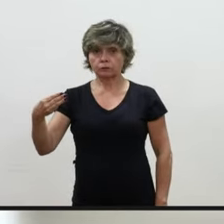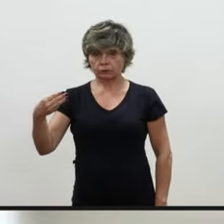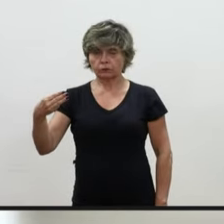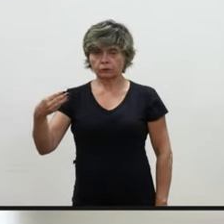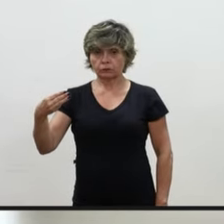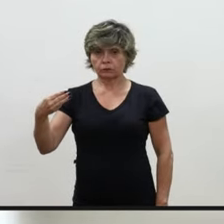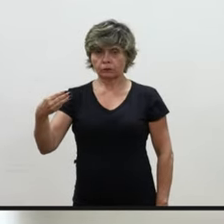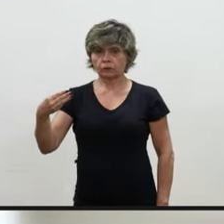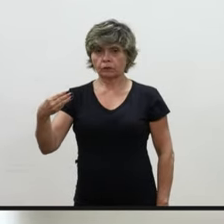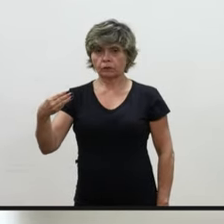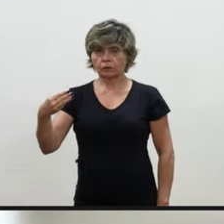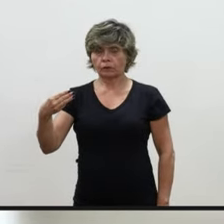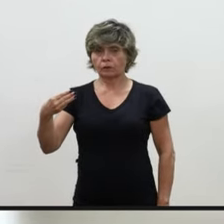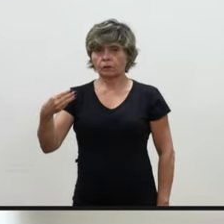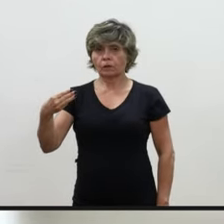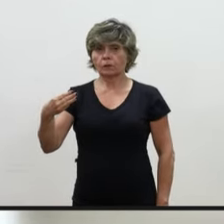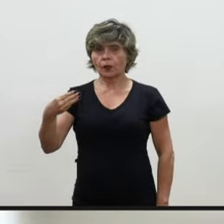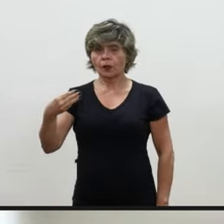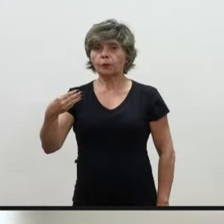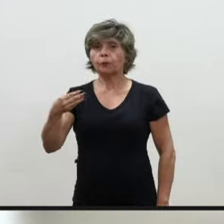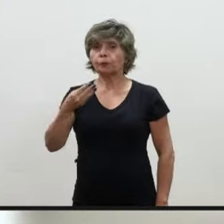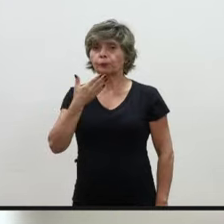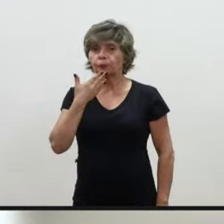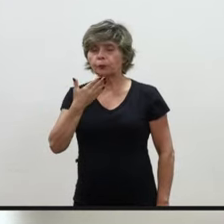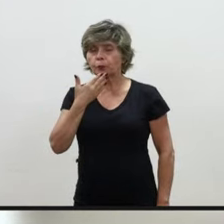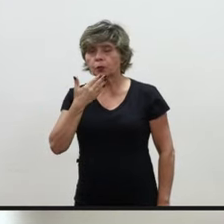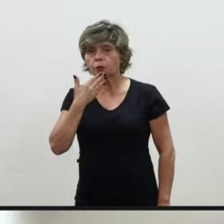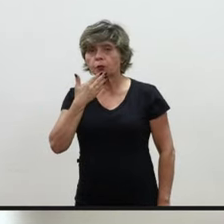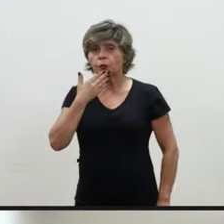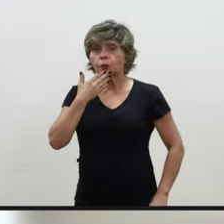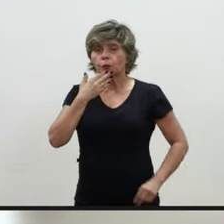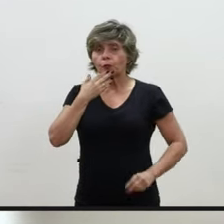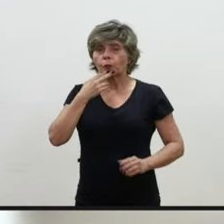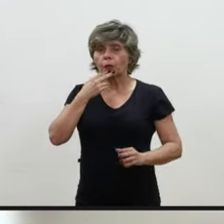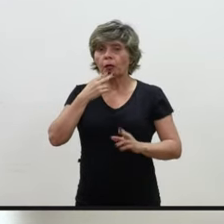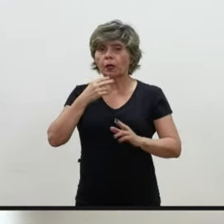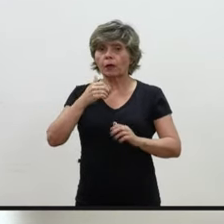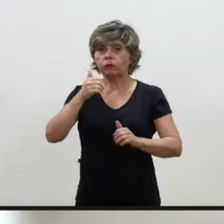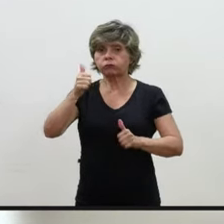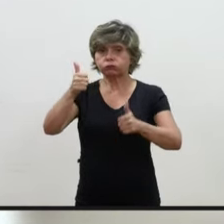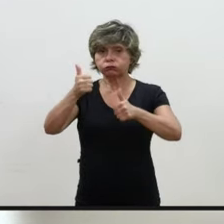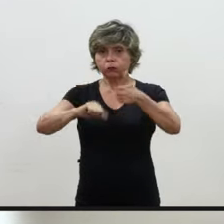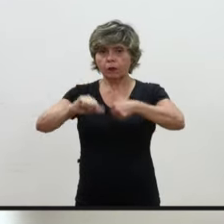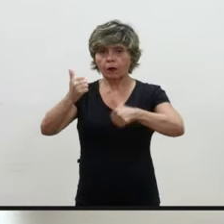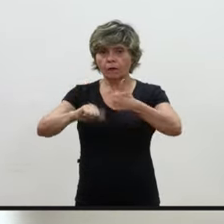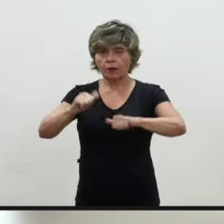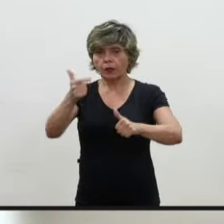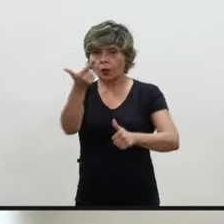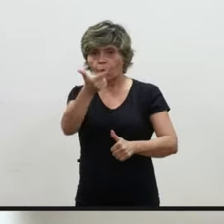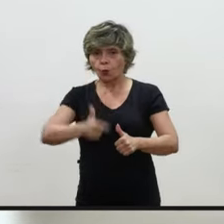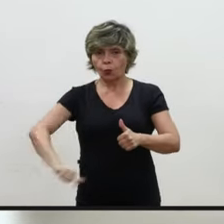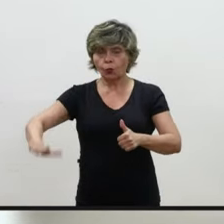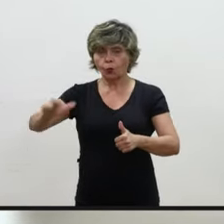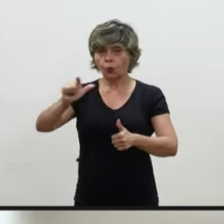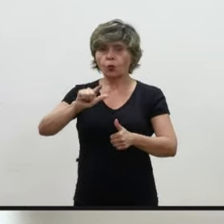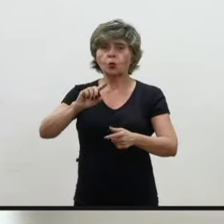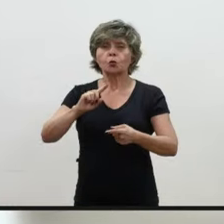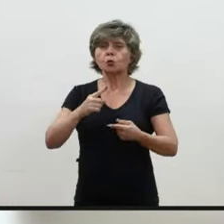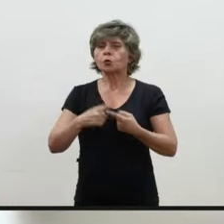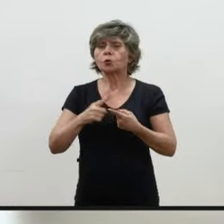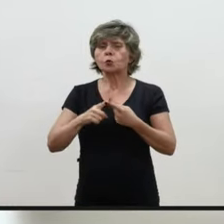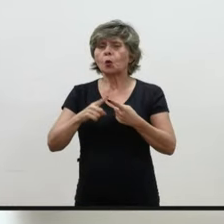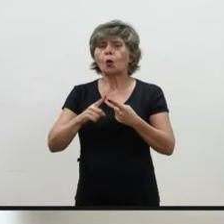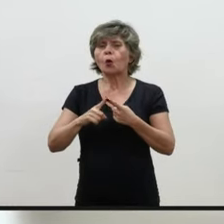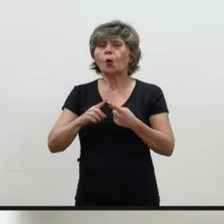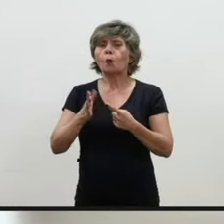que deu essa revisão geral anual, ela só citou o